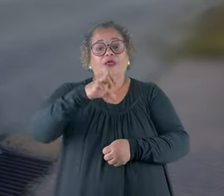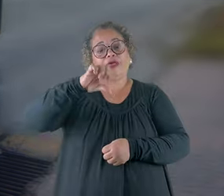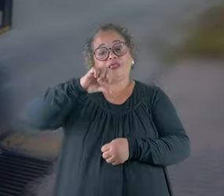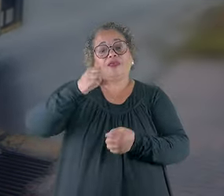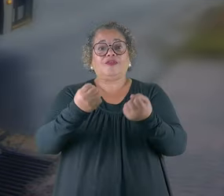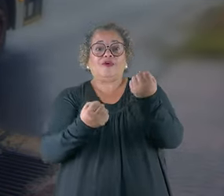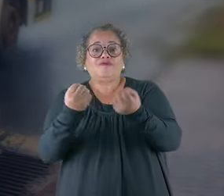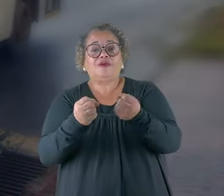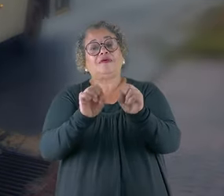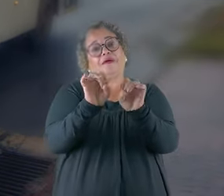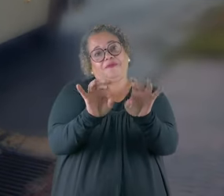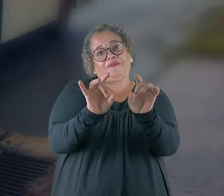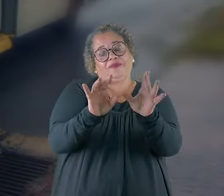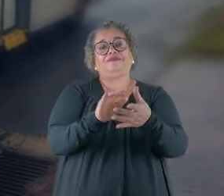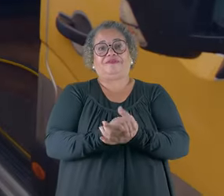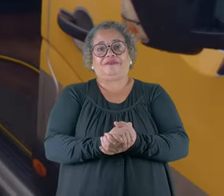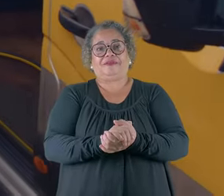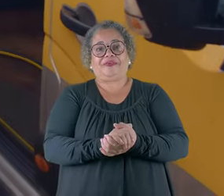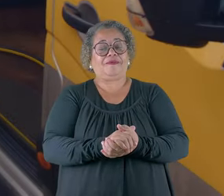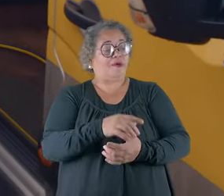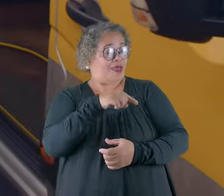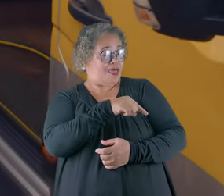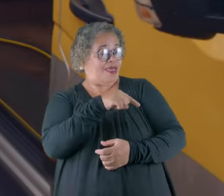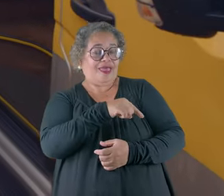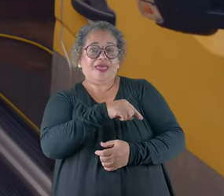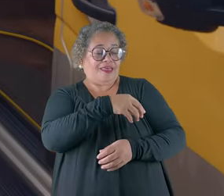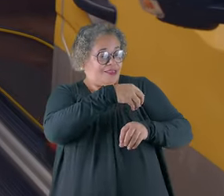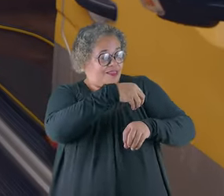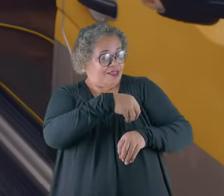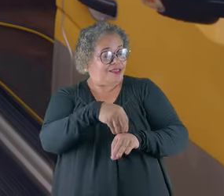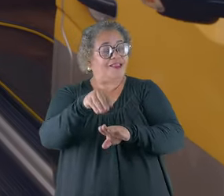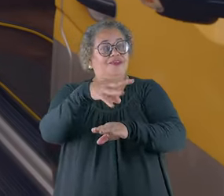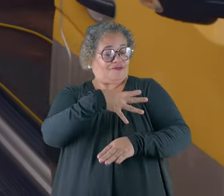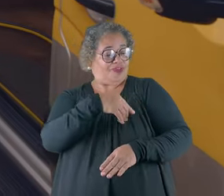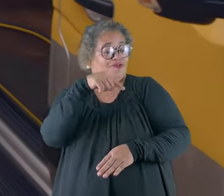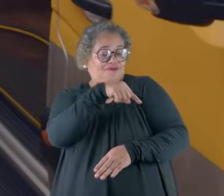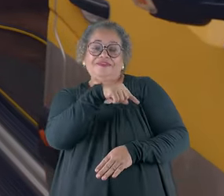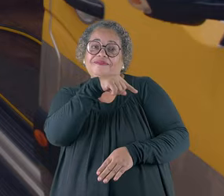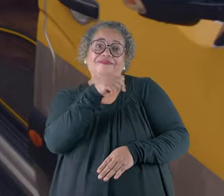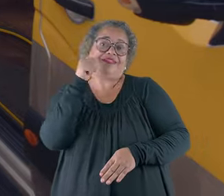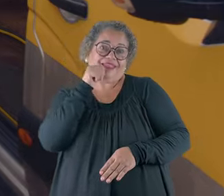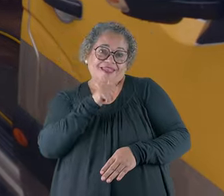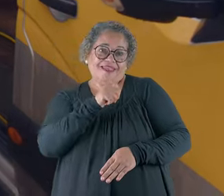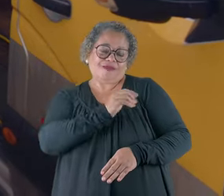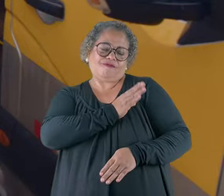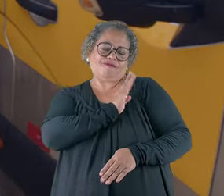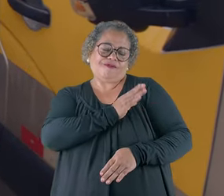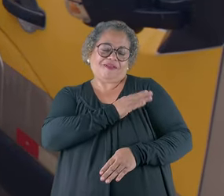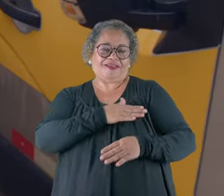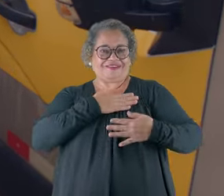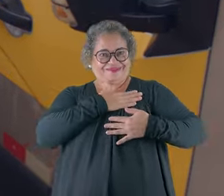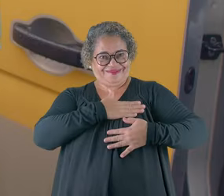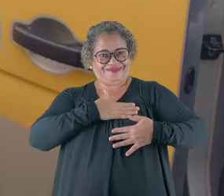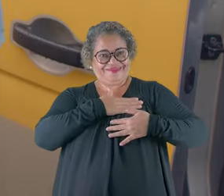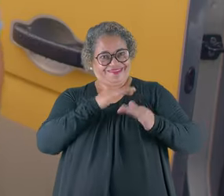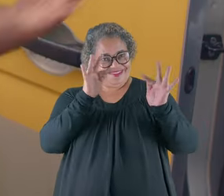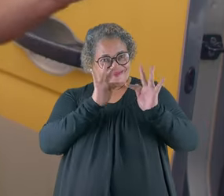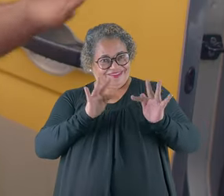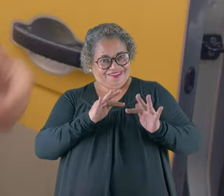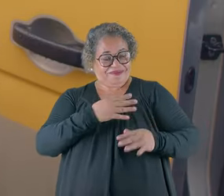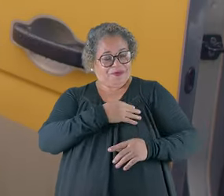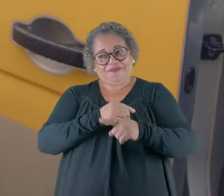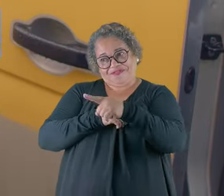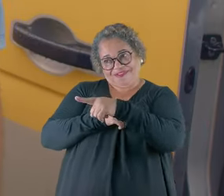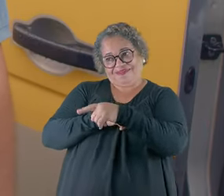veículos para transporte especial. Como essa daqui, que está levando o filho da dona Márcia. O coração fica cheio de ver a vida